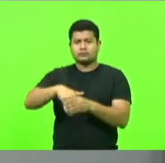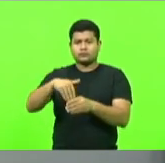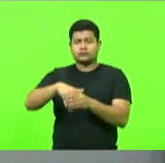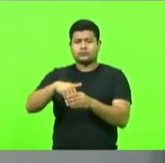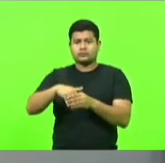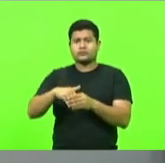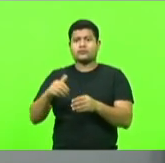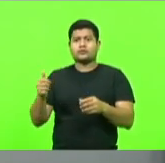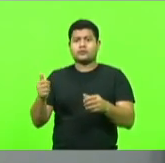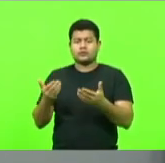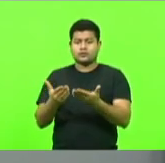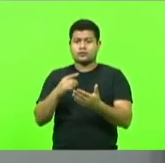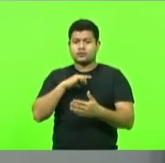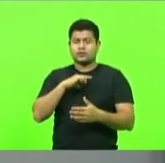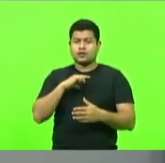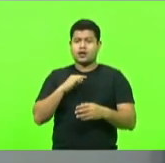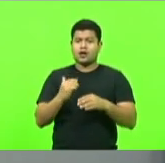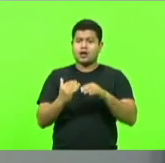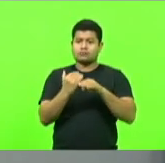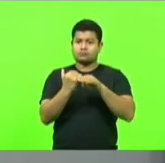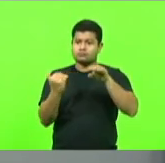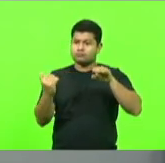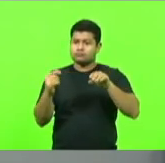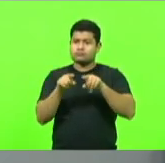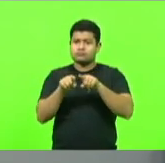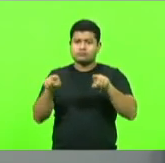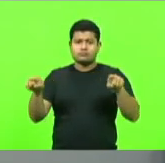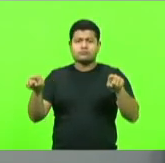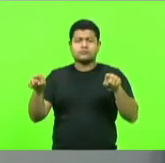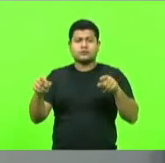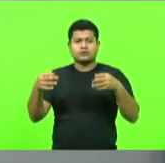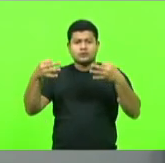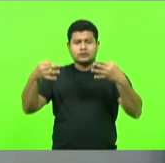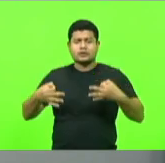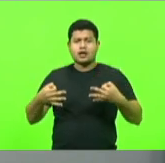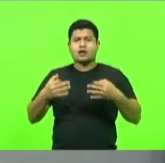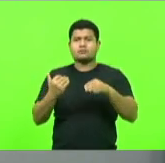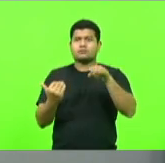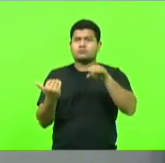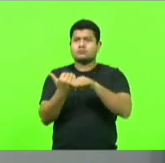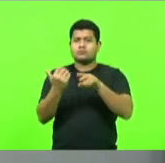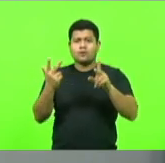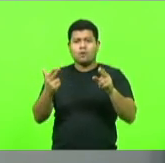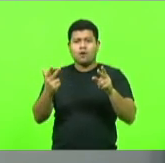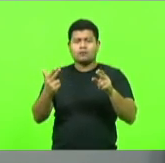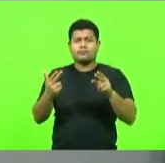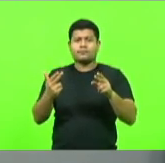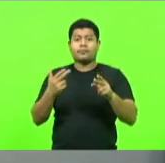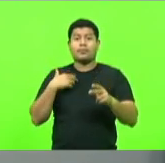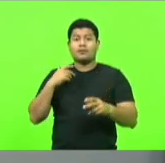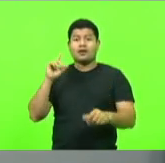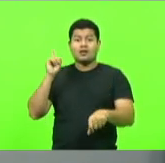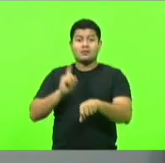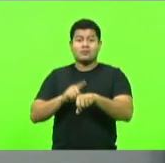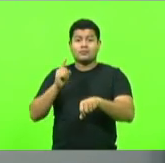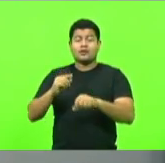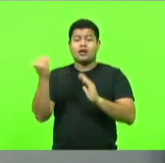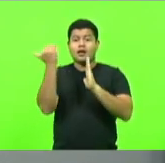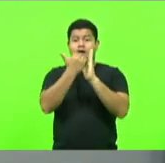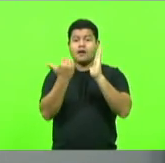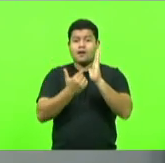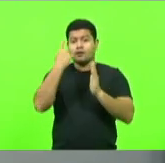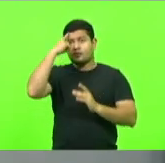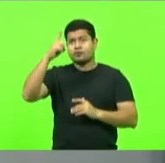reajuste seja linear. Mas bem no momento da ordem do dia, da